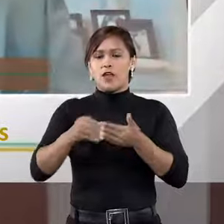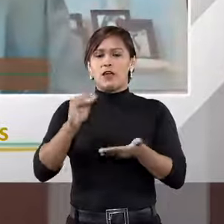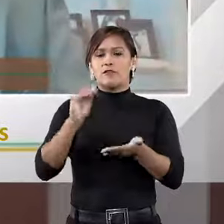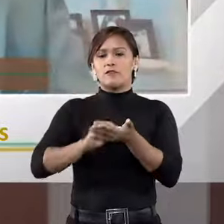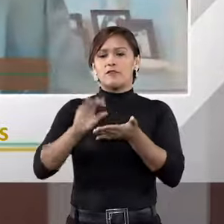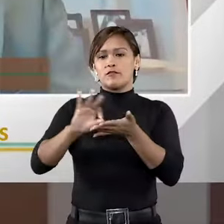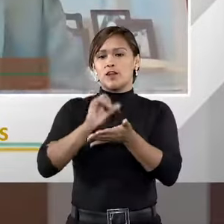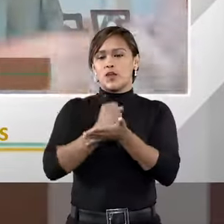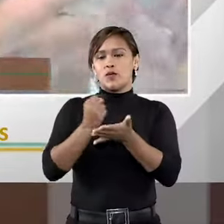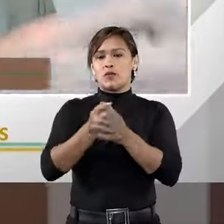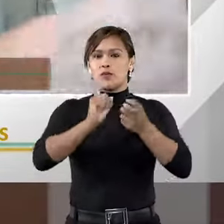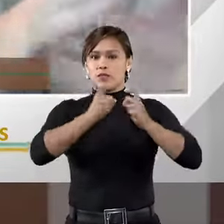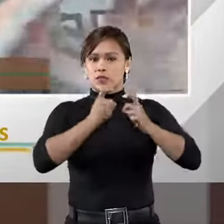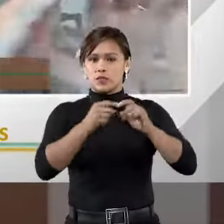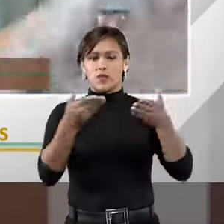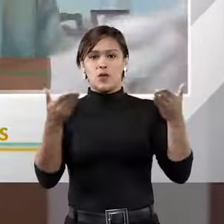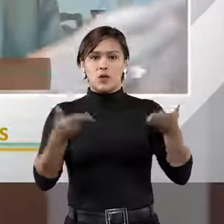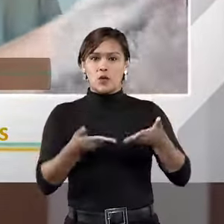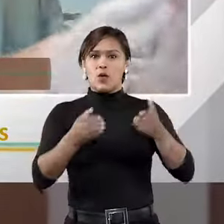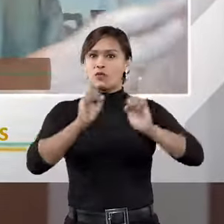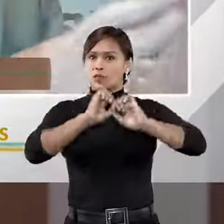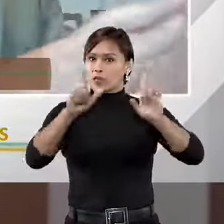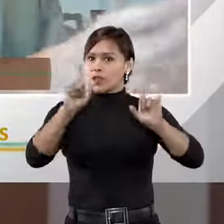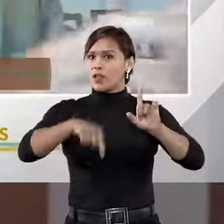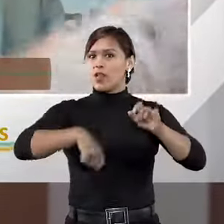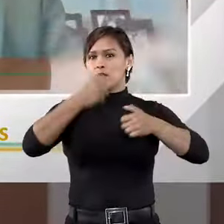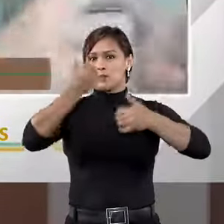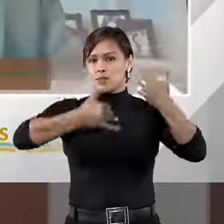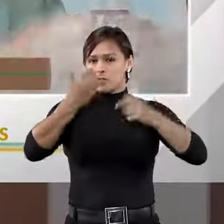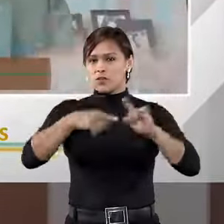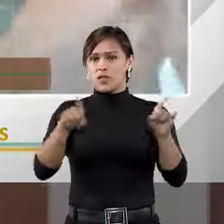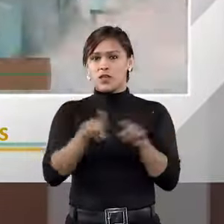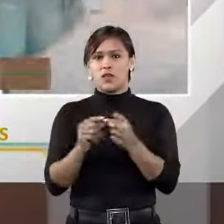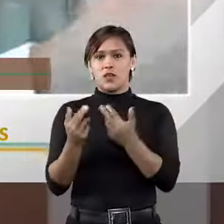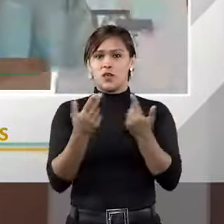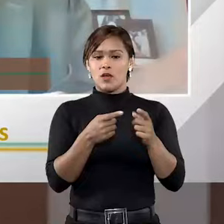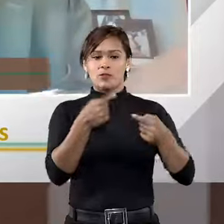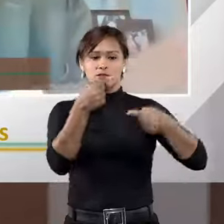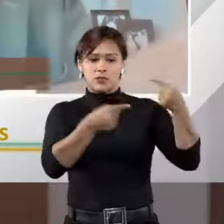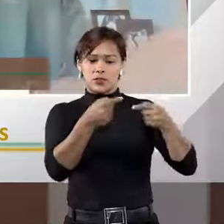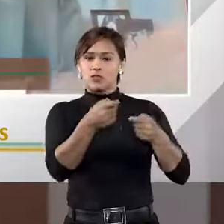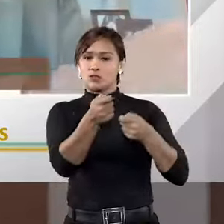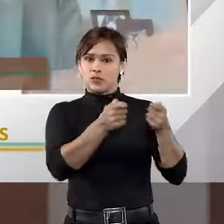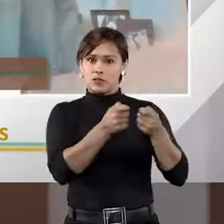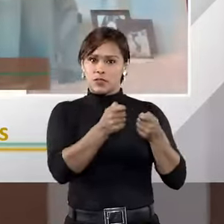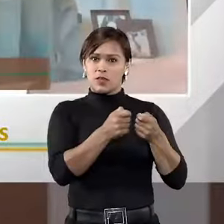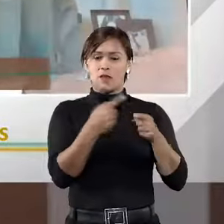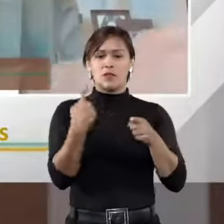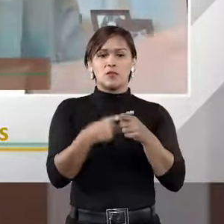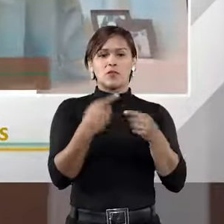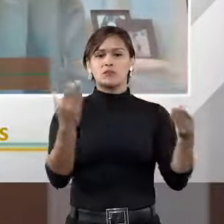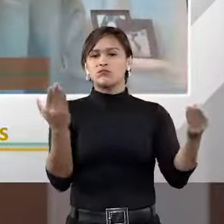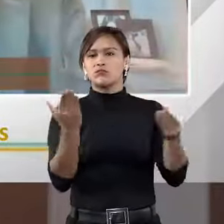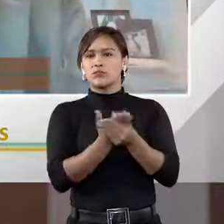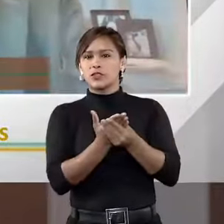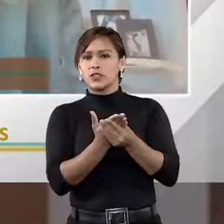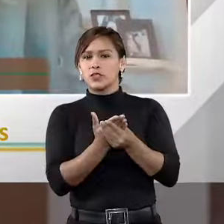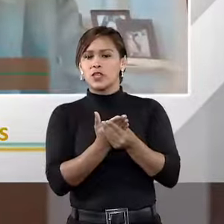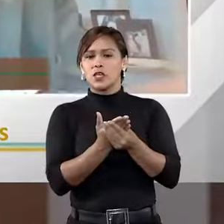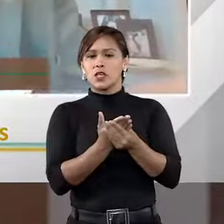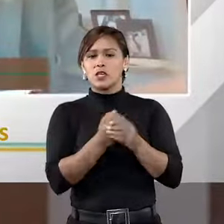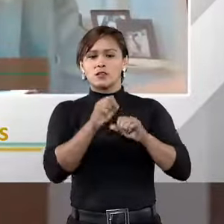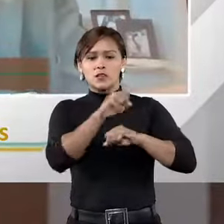de contratos administrativos, isso hoje já está bem claro, bem sedimentado, que mesmo isso dá para discutir na arbitragem. Porque são sanções que